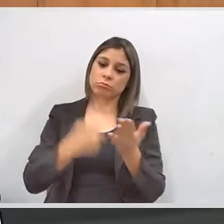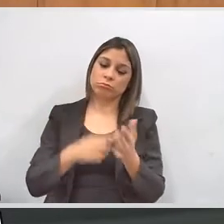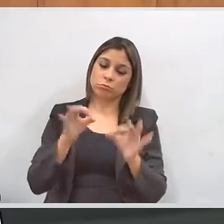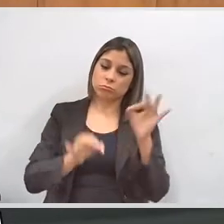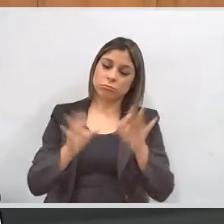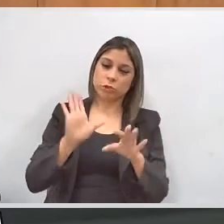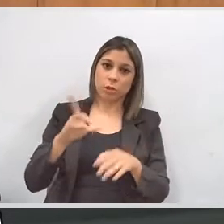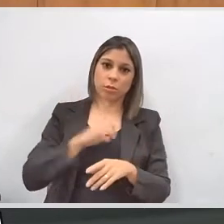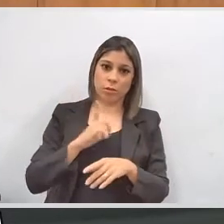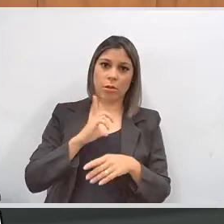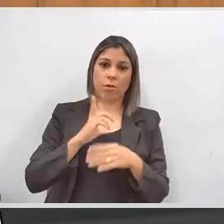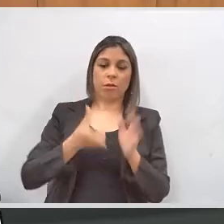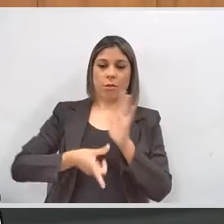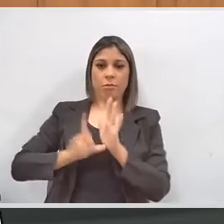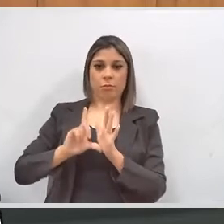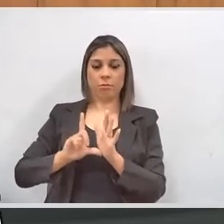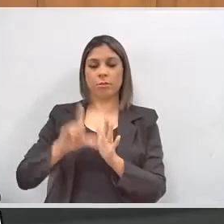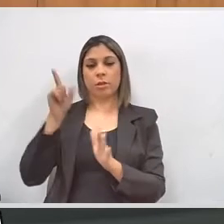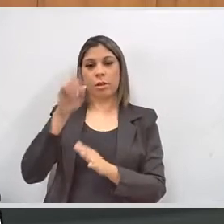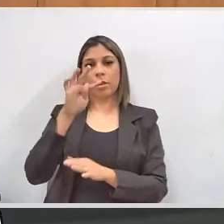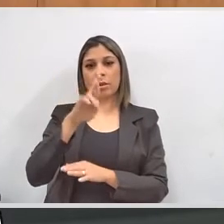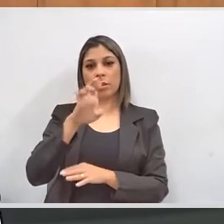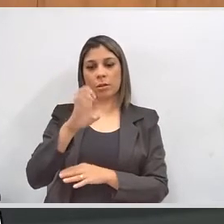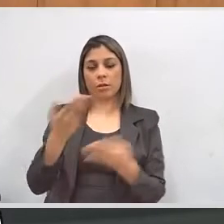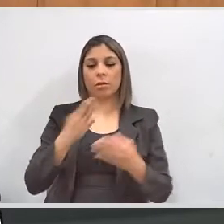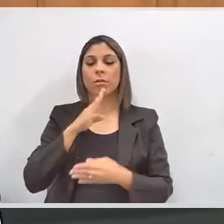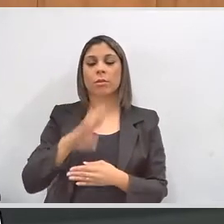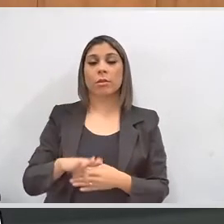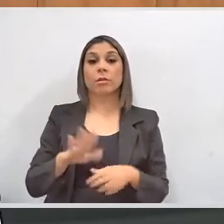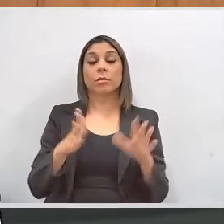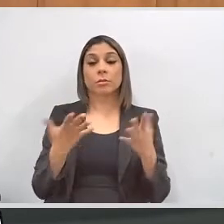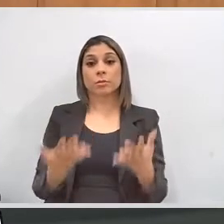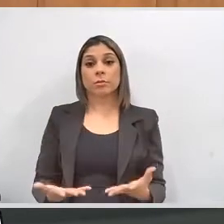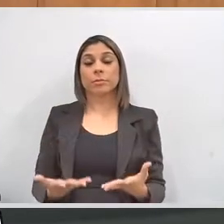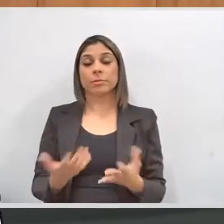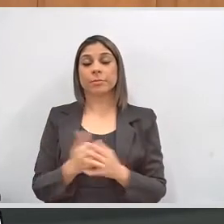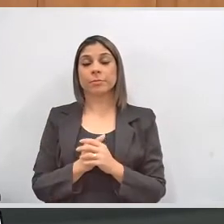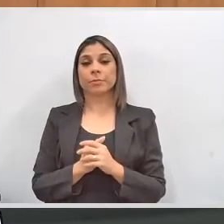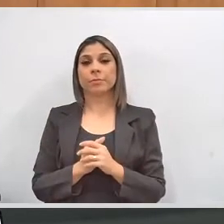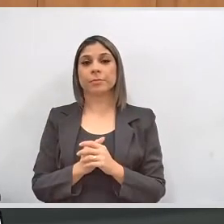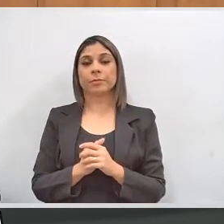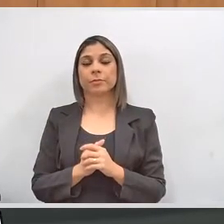marcada para o TRE, agora à tarde, e, portanto,